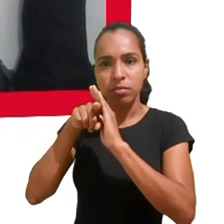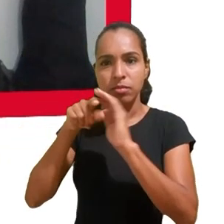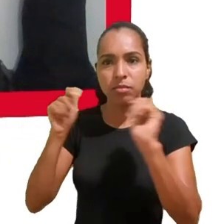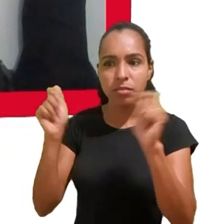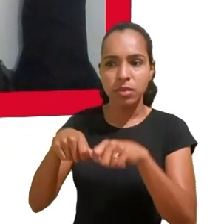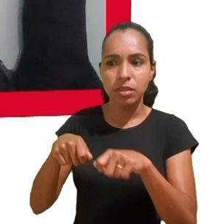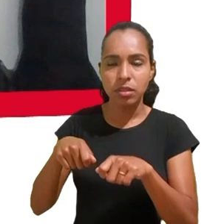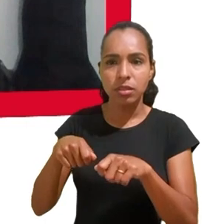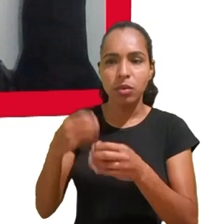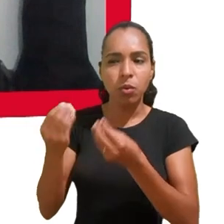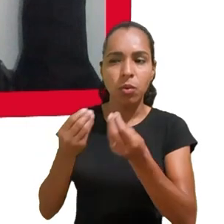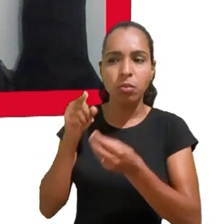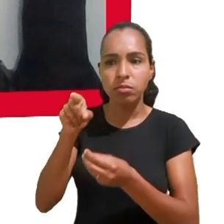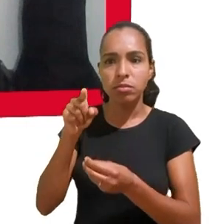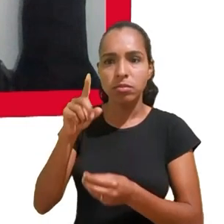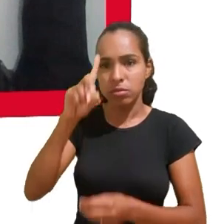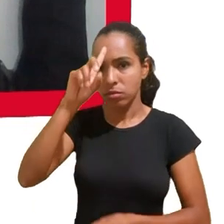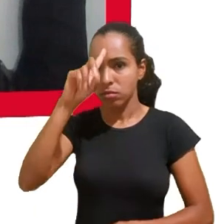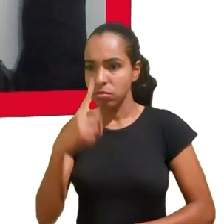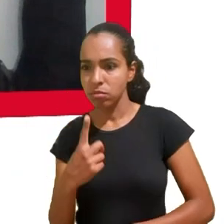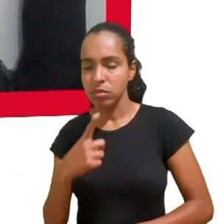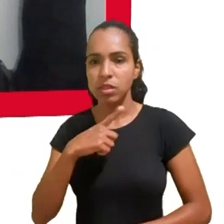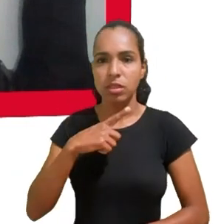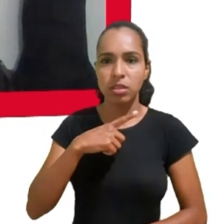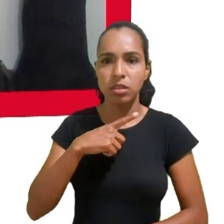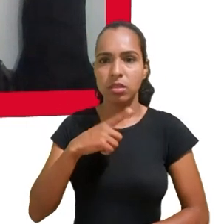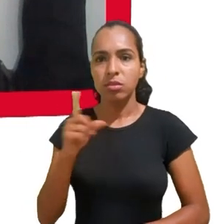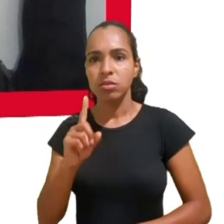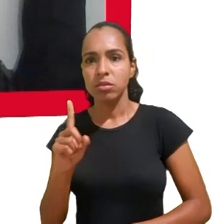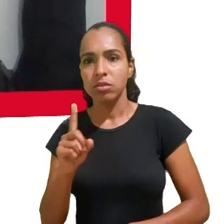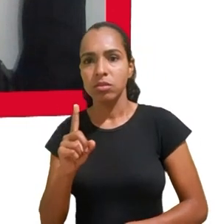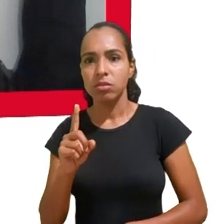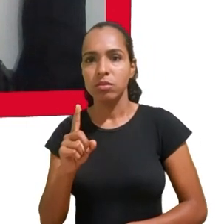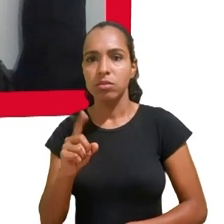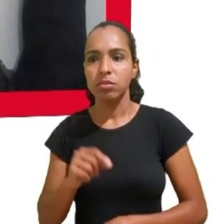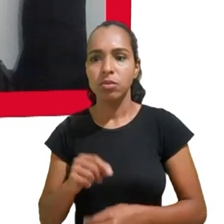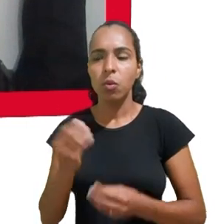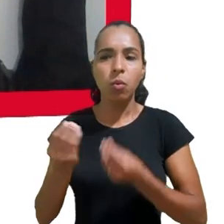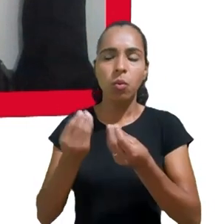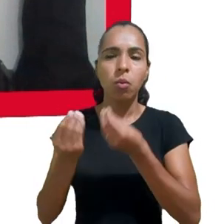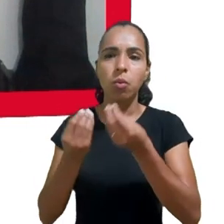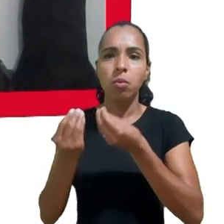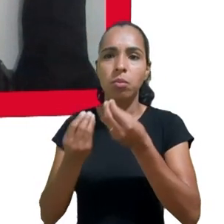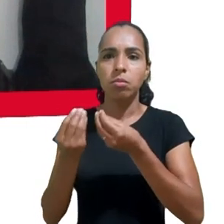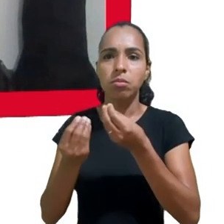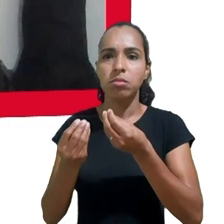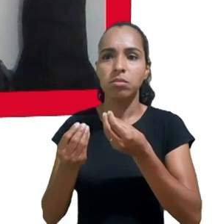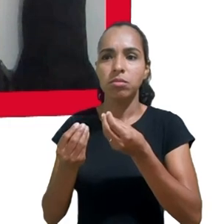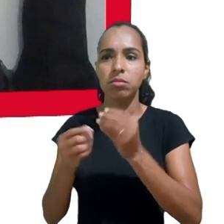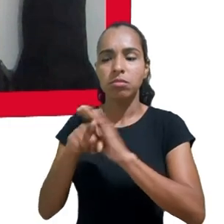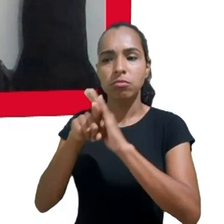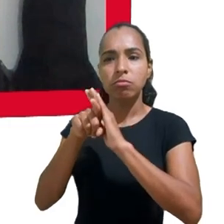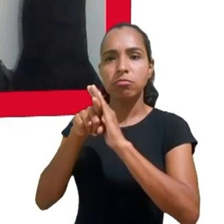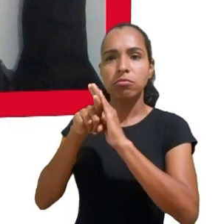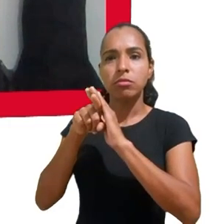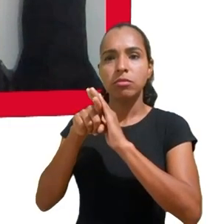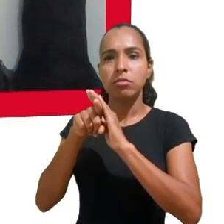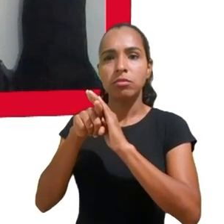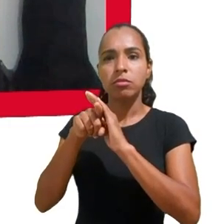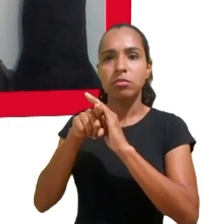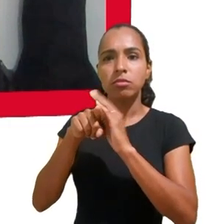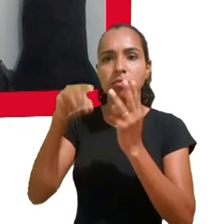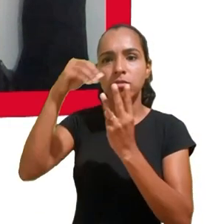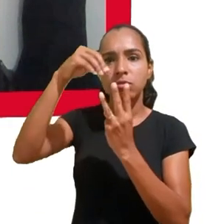a partir do uso reiterado de certos tipos de filtro nos seus stories ou o tipo de filtro que você seleciona para fazer